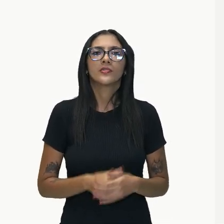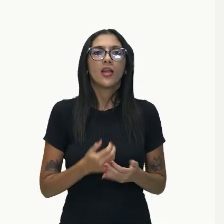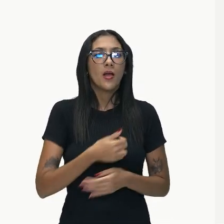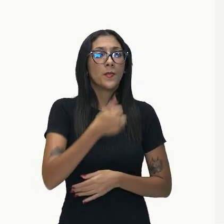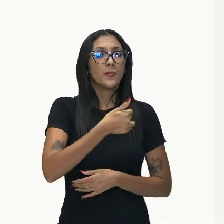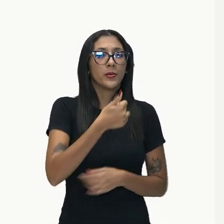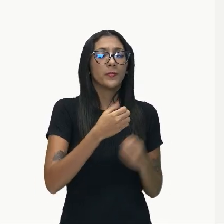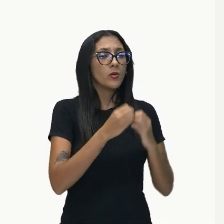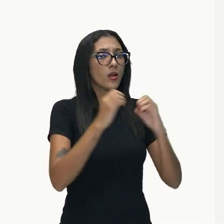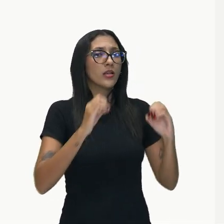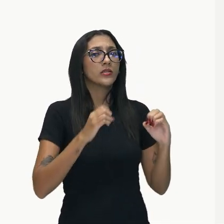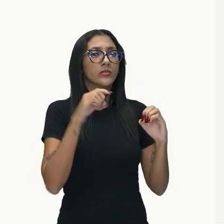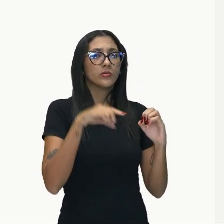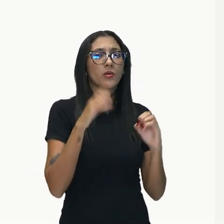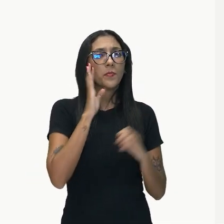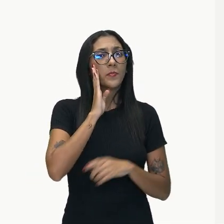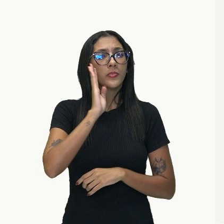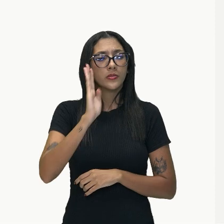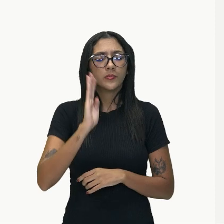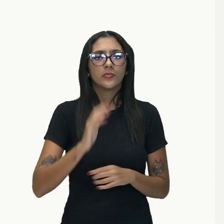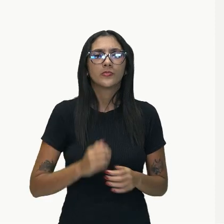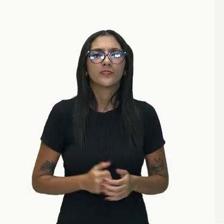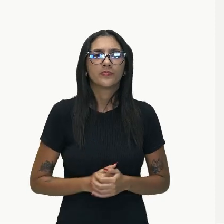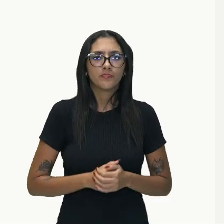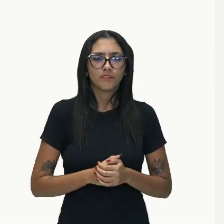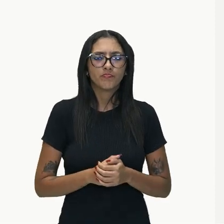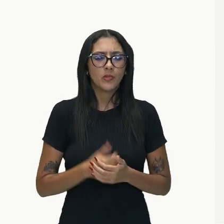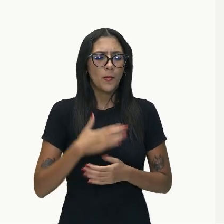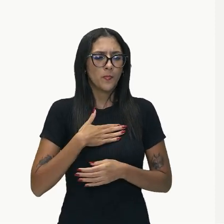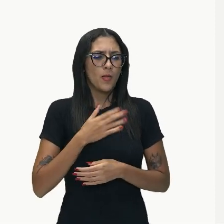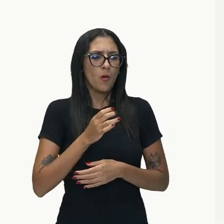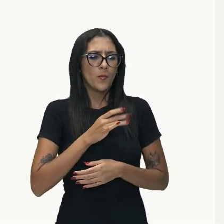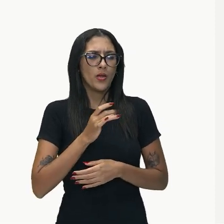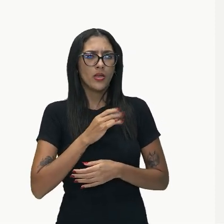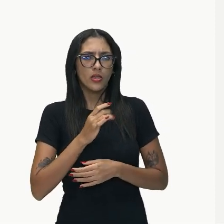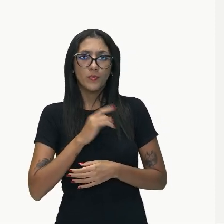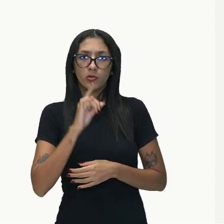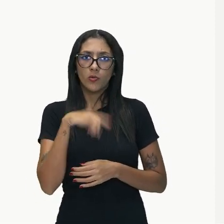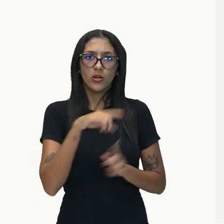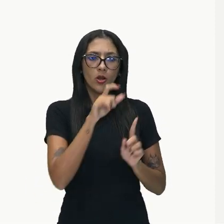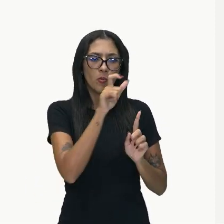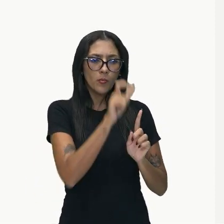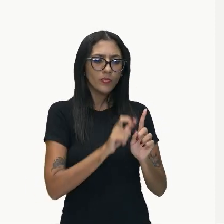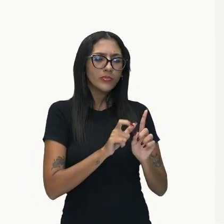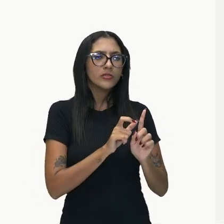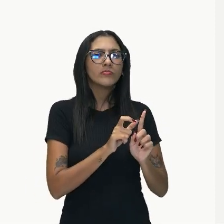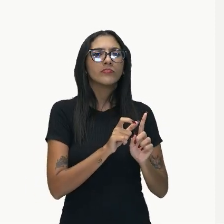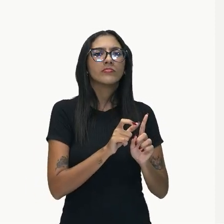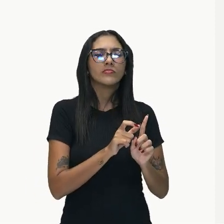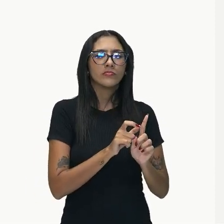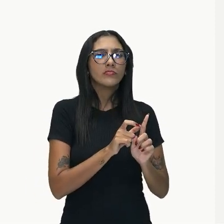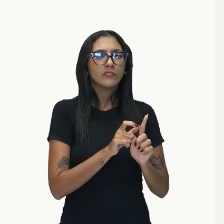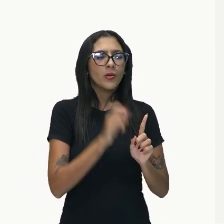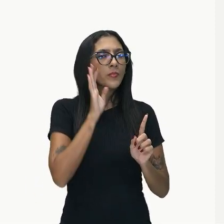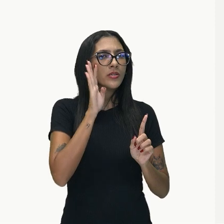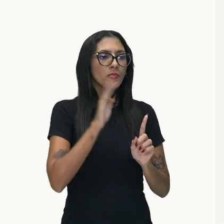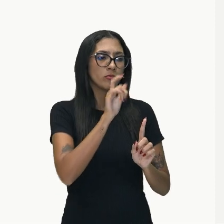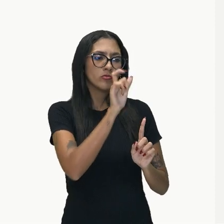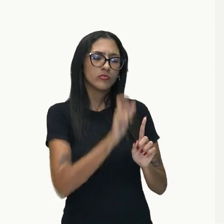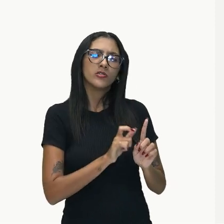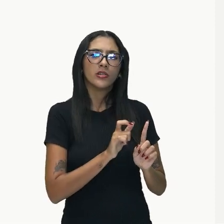principal, observem aqui, meu medo é o nosso sujeito, ok? Sujeito da oração.